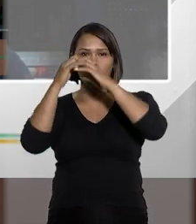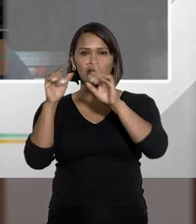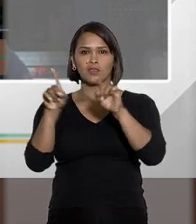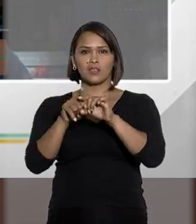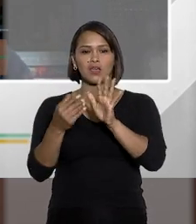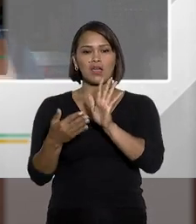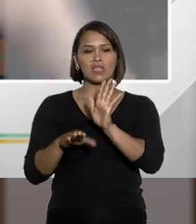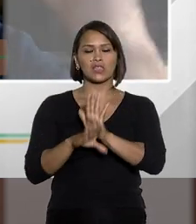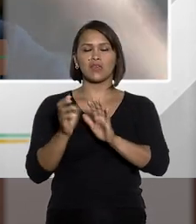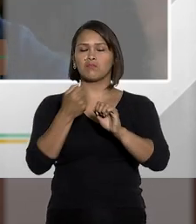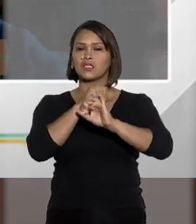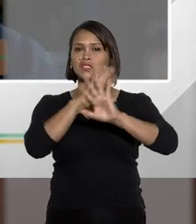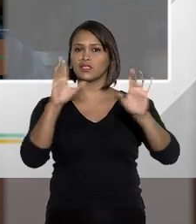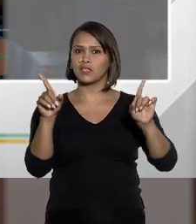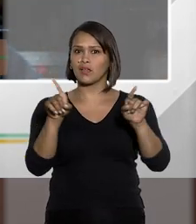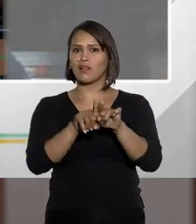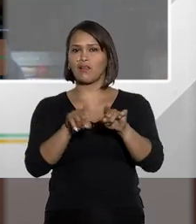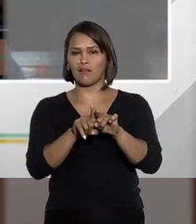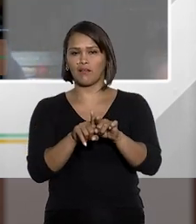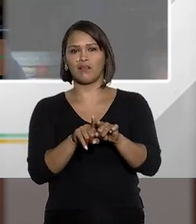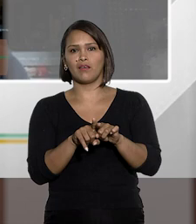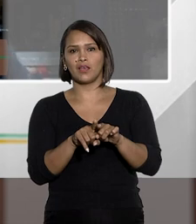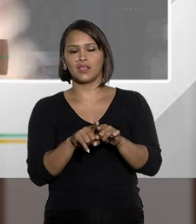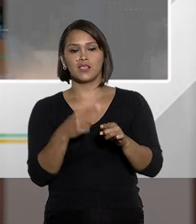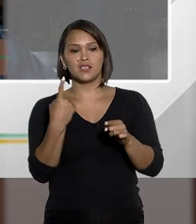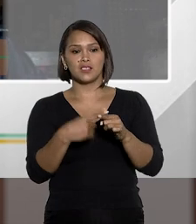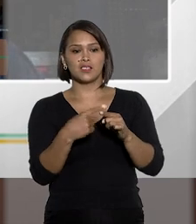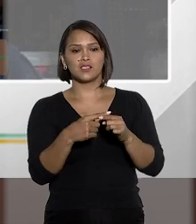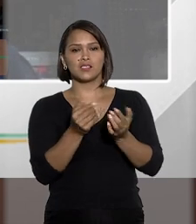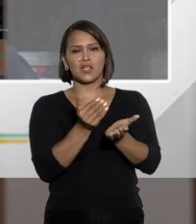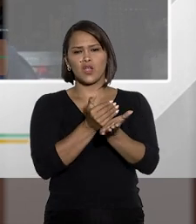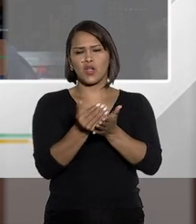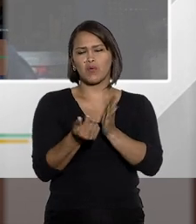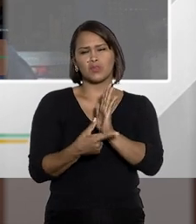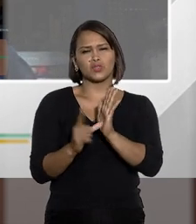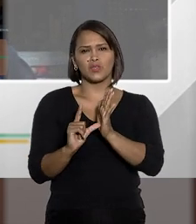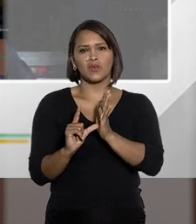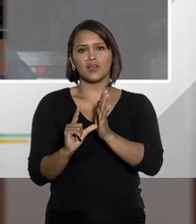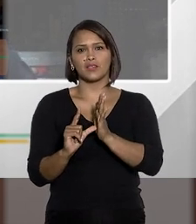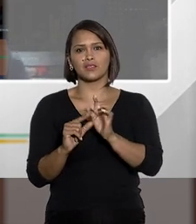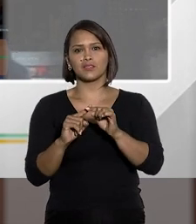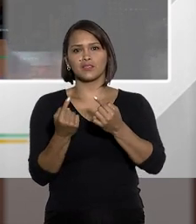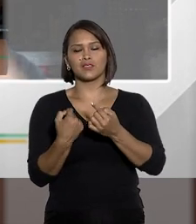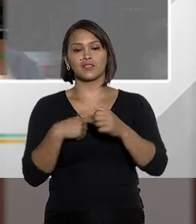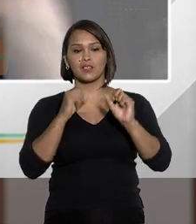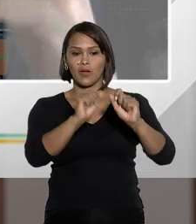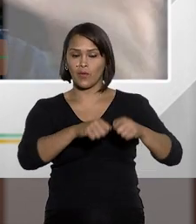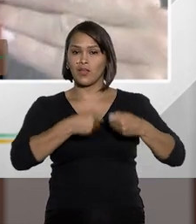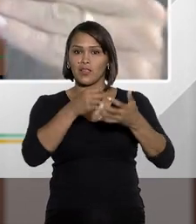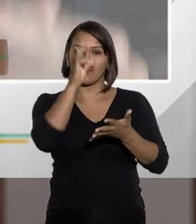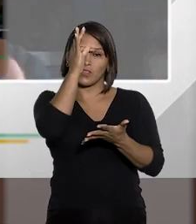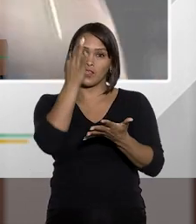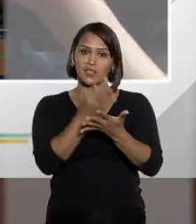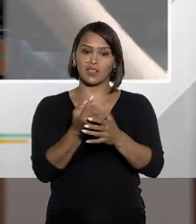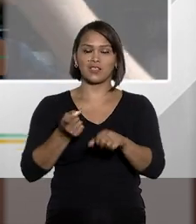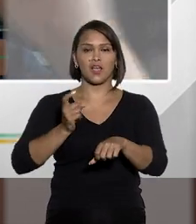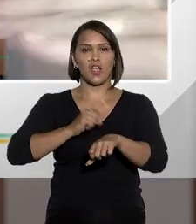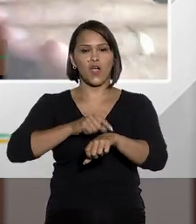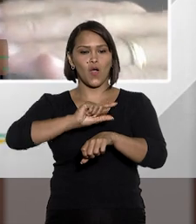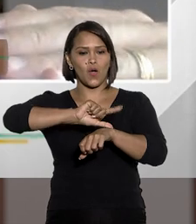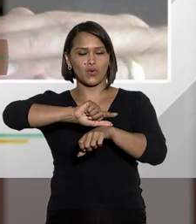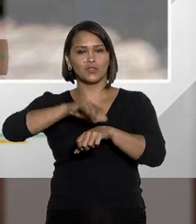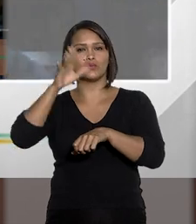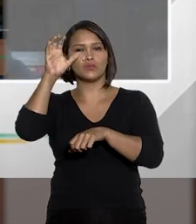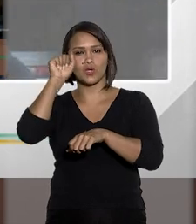mental até mais clara e ululante se o interrogatório começou muito antes. Então eu defendo a tese que no